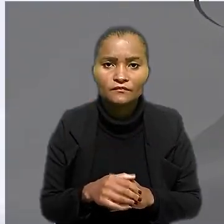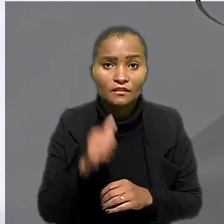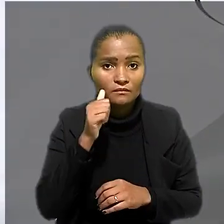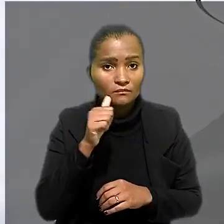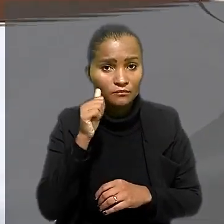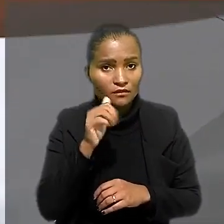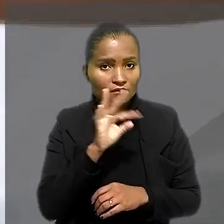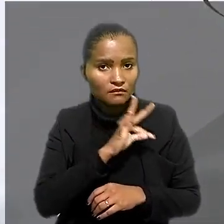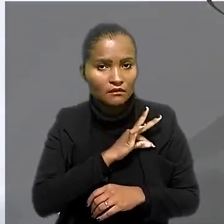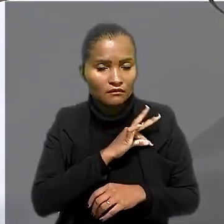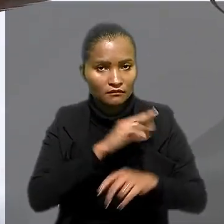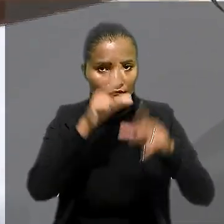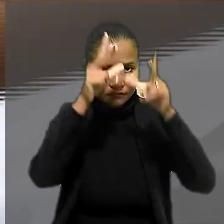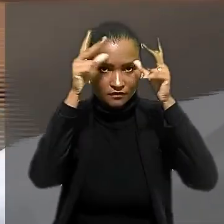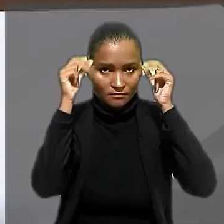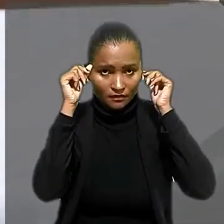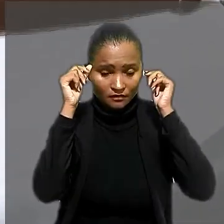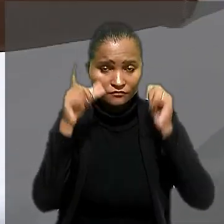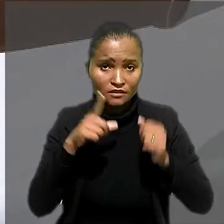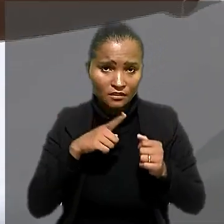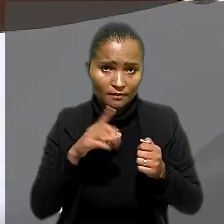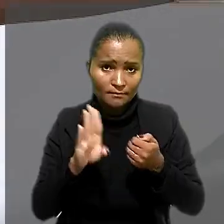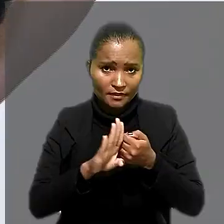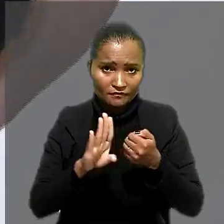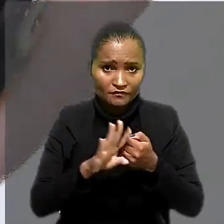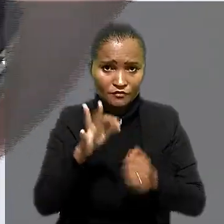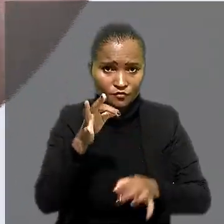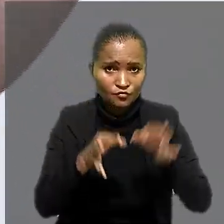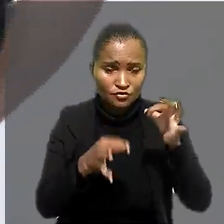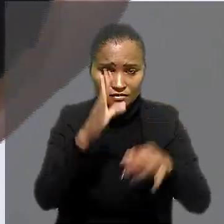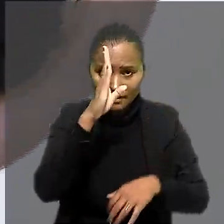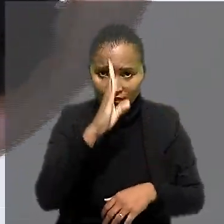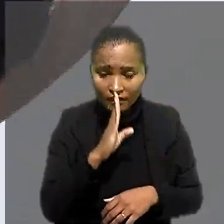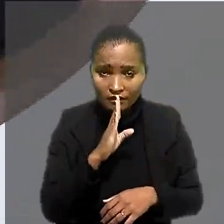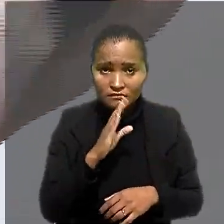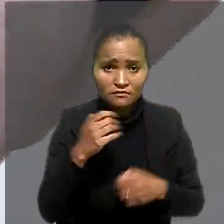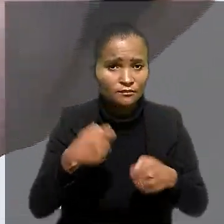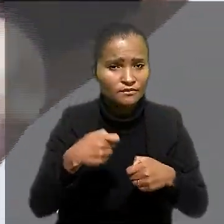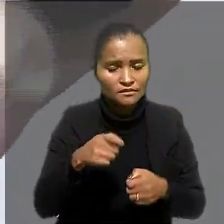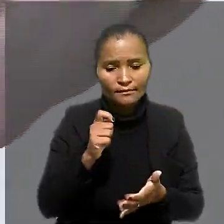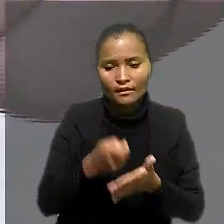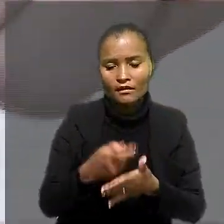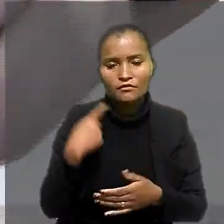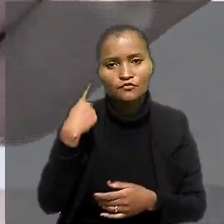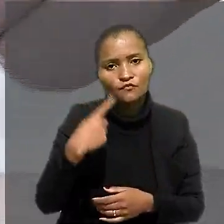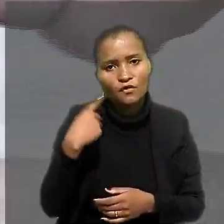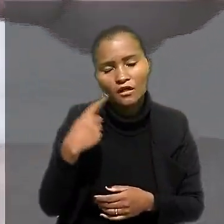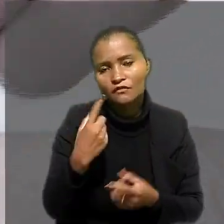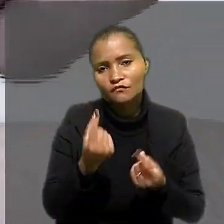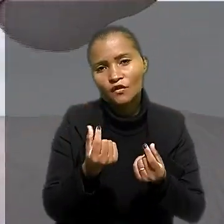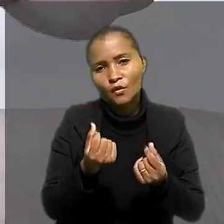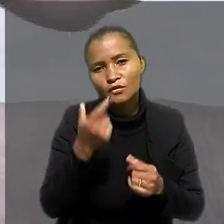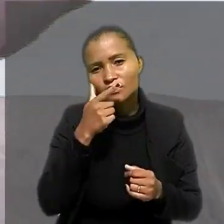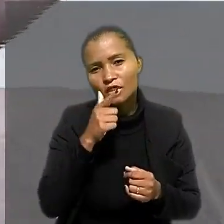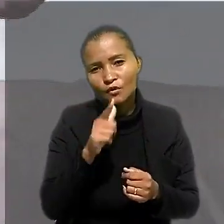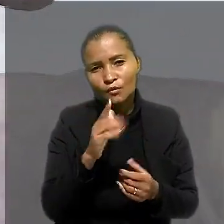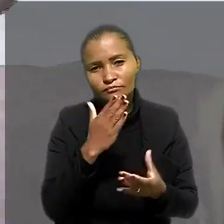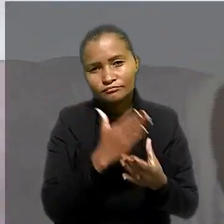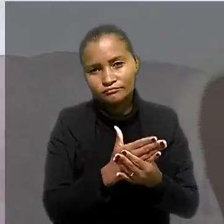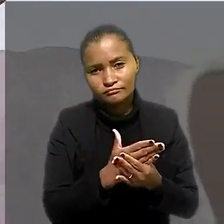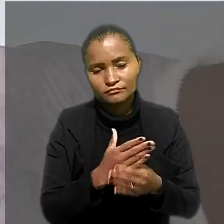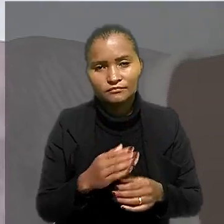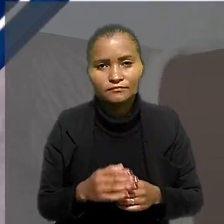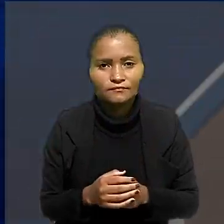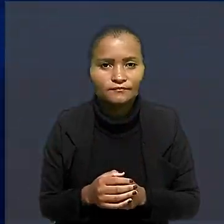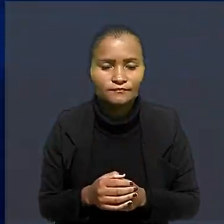Técnica de enfermagem beneficiária da justiça gratuita não deve pagar honorários advocatícios com valores obtidos em ação judicial.